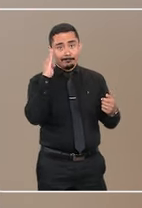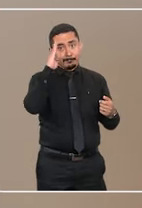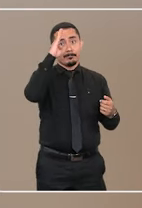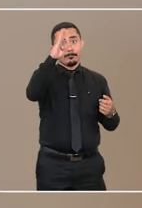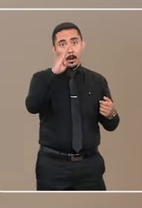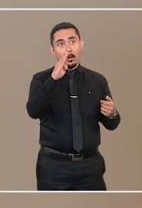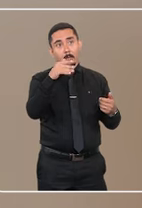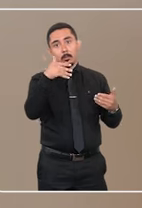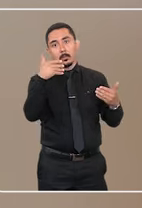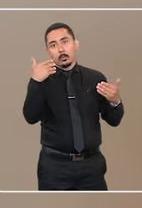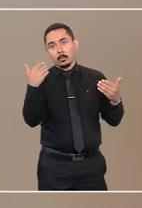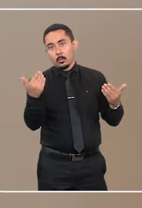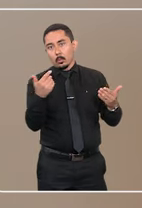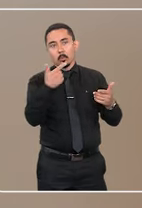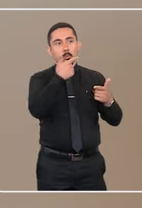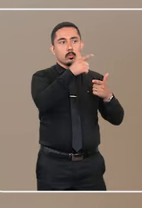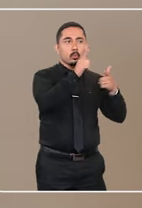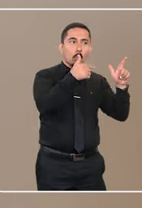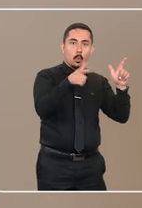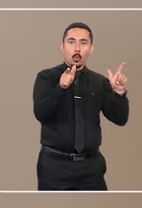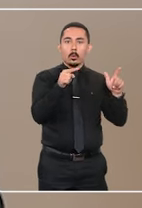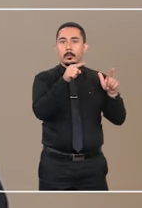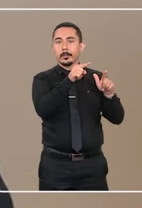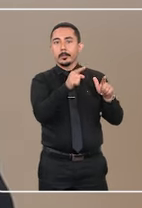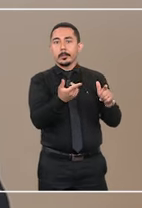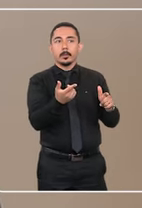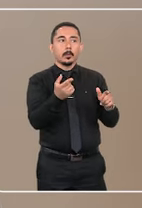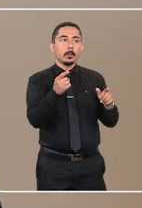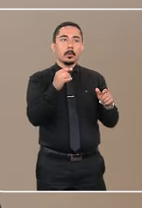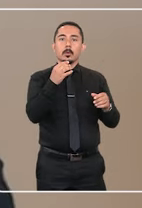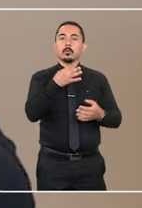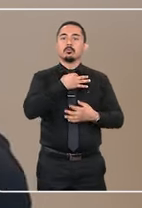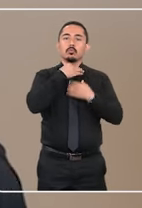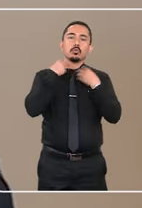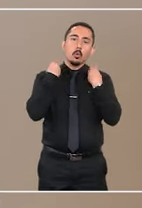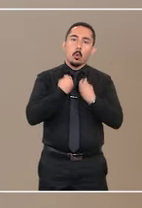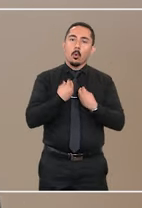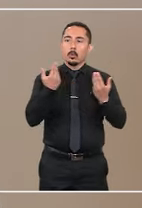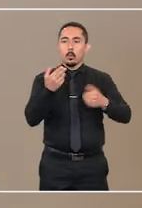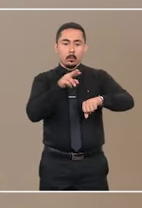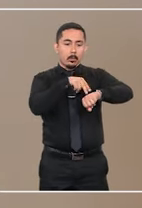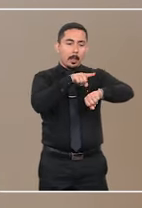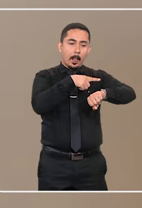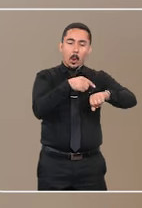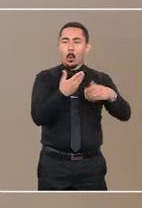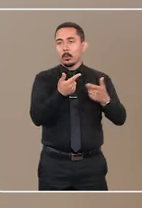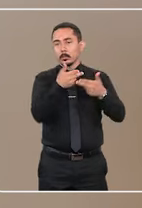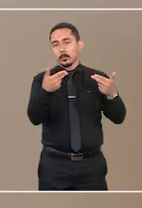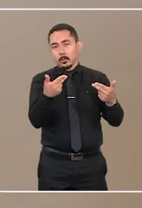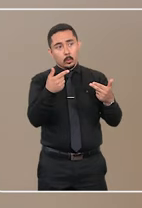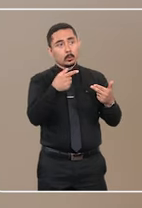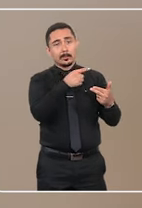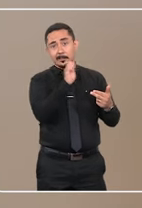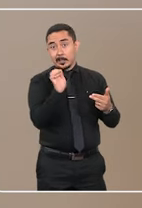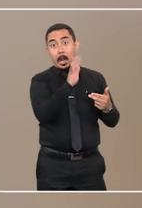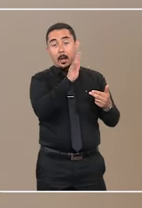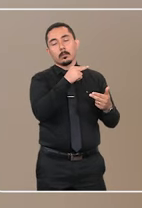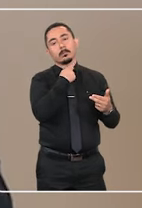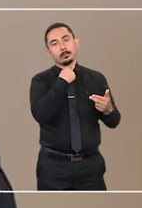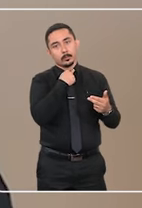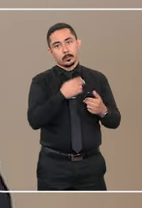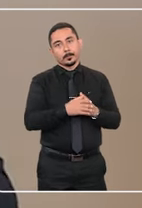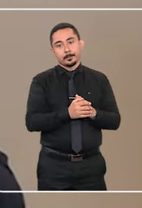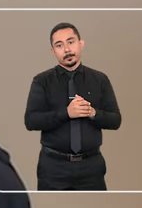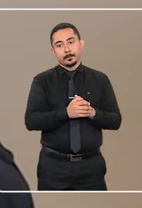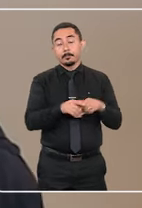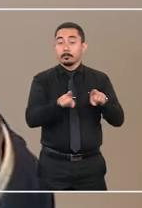pessoa, bens de luxo, obras de arte, de elevado valor, joias, relógios muito caros, podem ser penhorados. Você tem aí